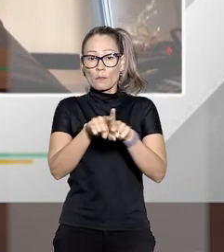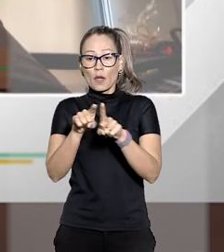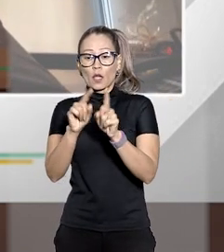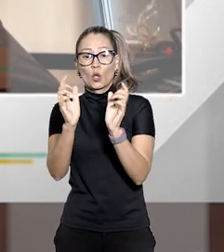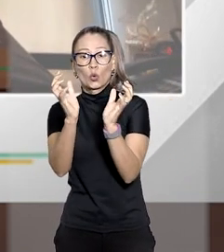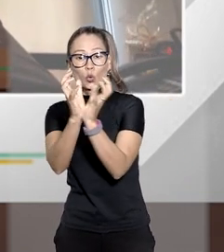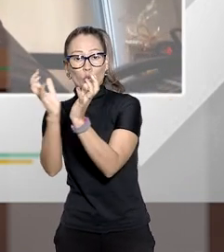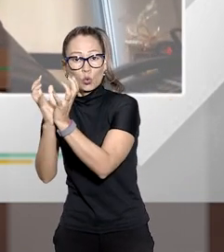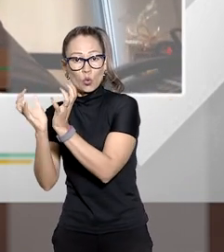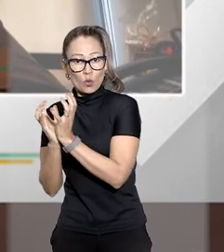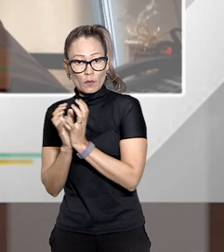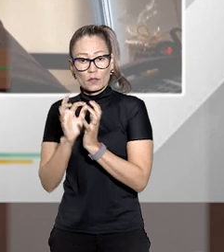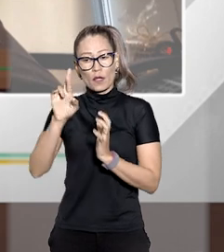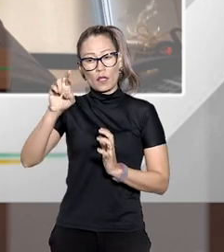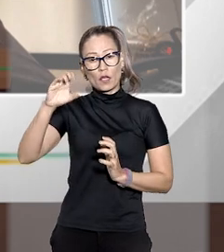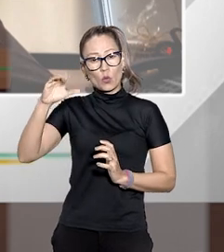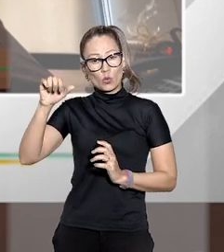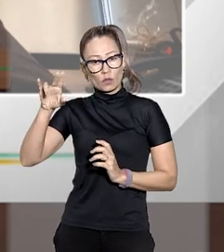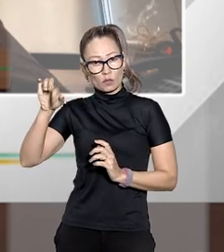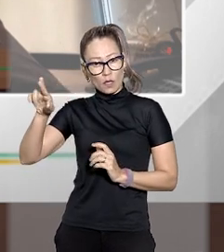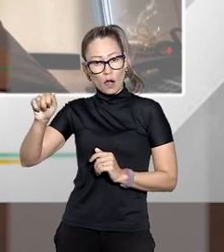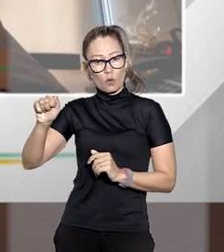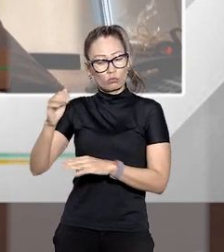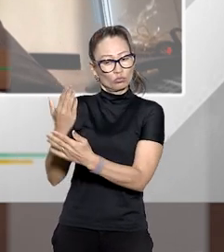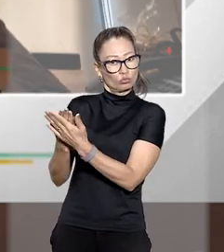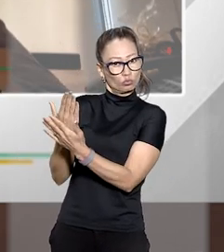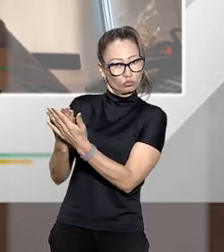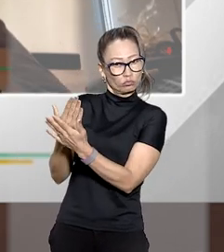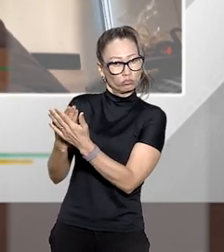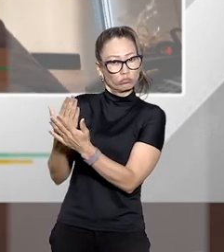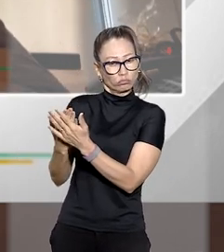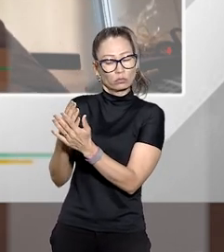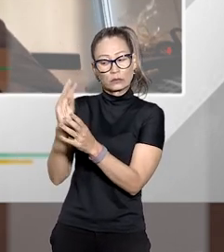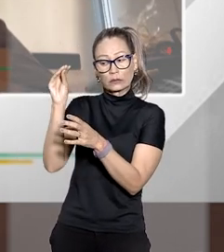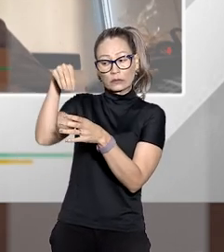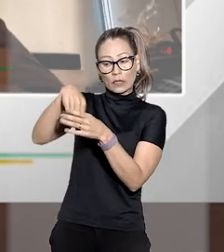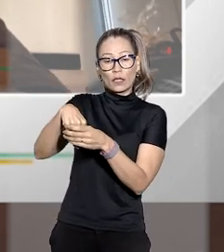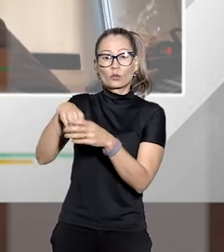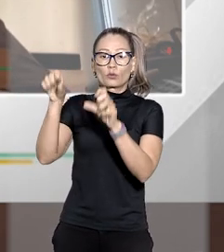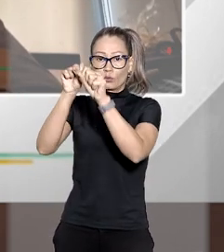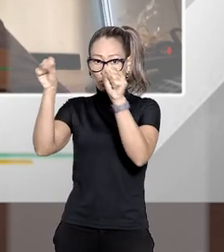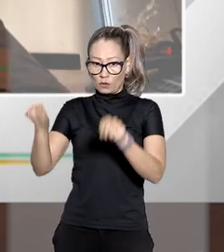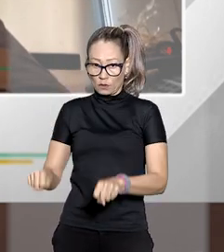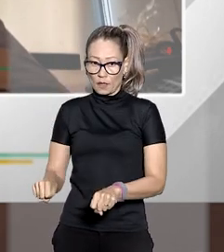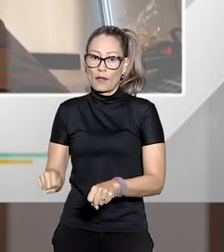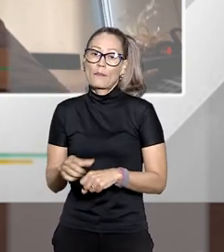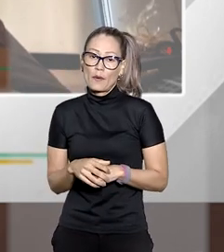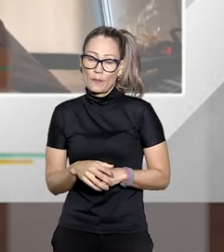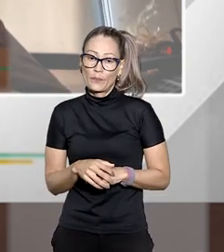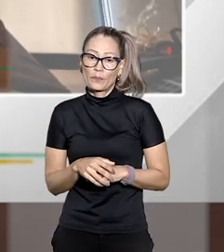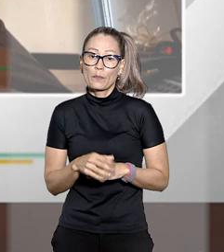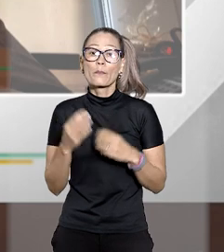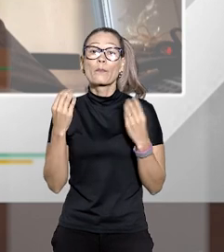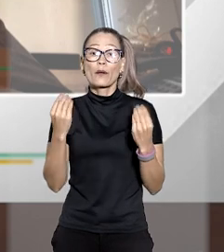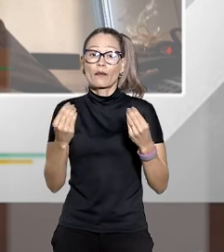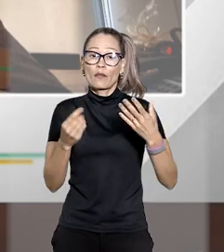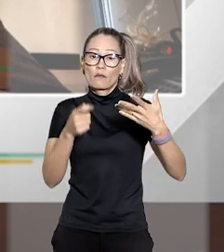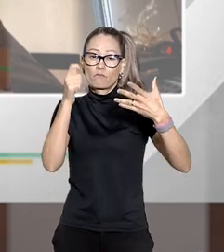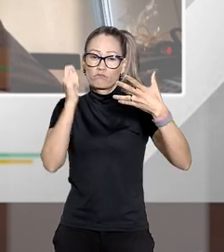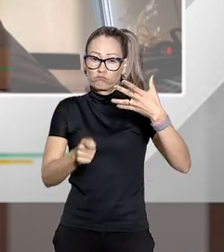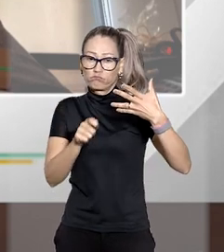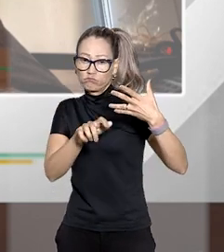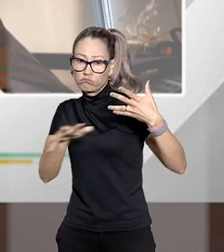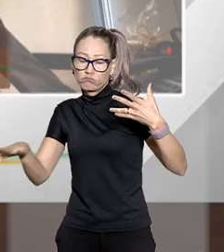recursais que são providas por também magistrados preferencialmente integrantes do sistema para que você tenha uma